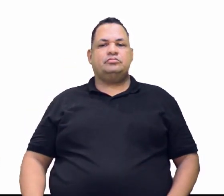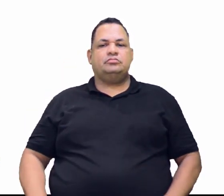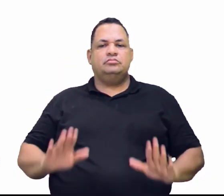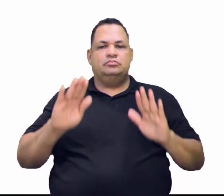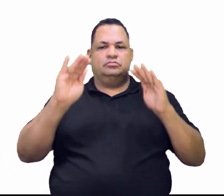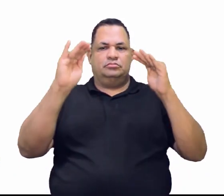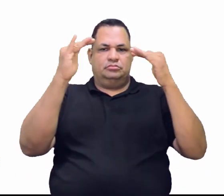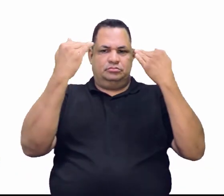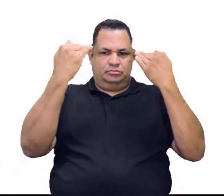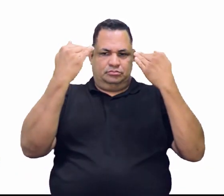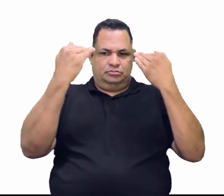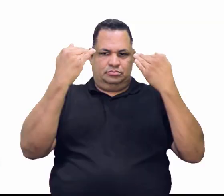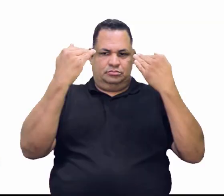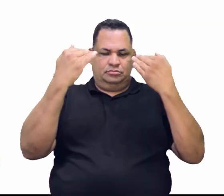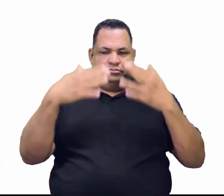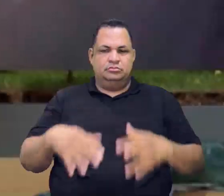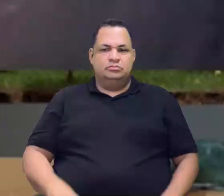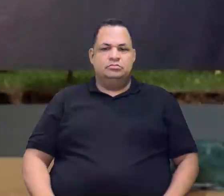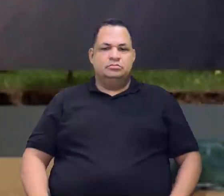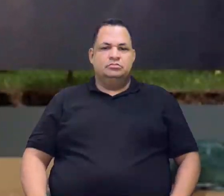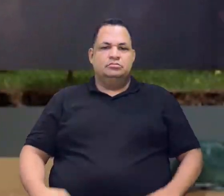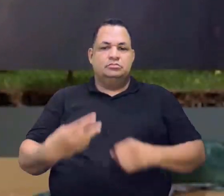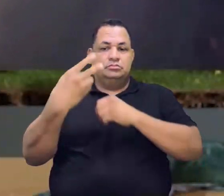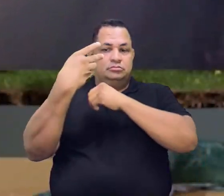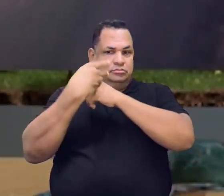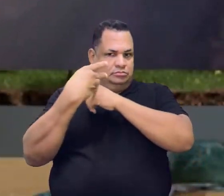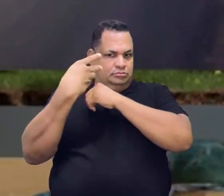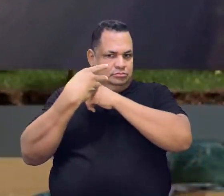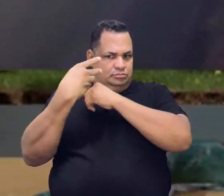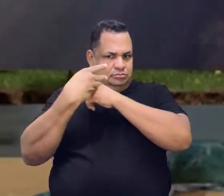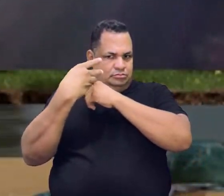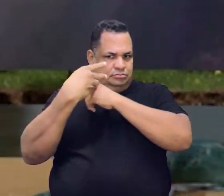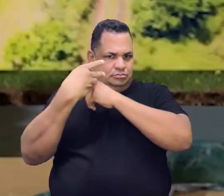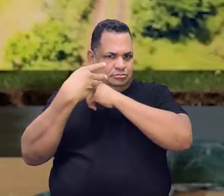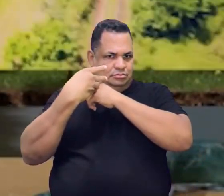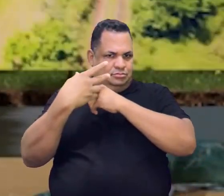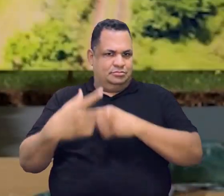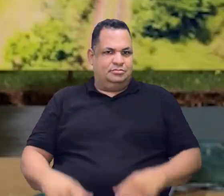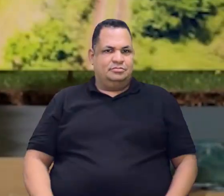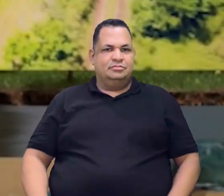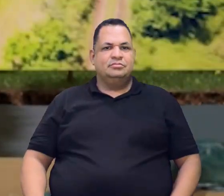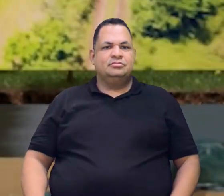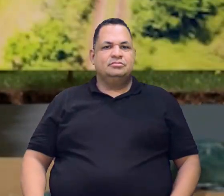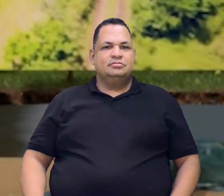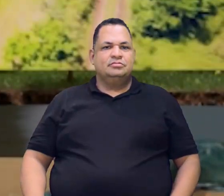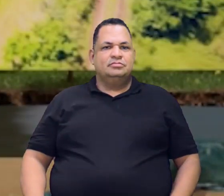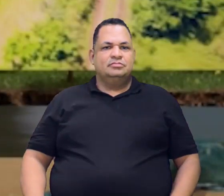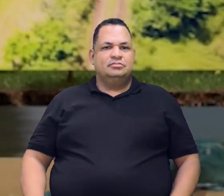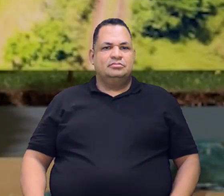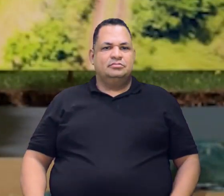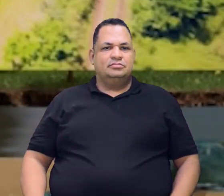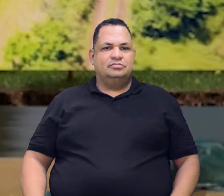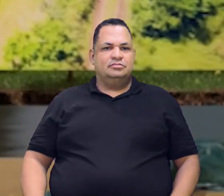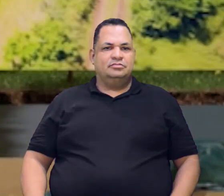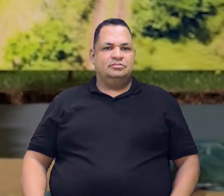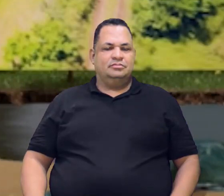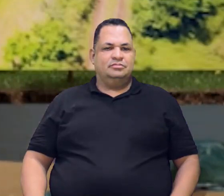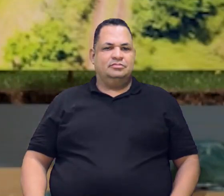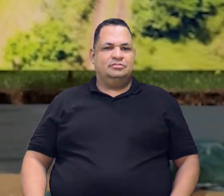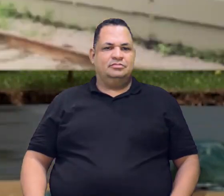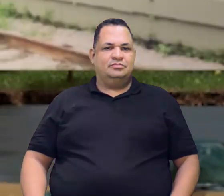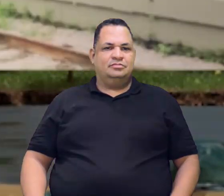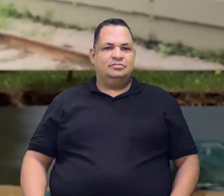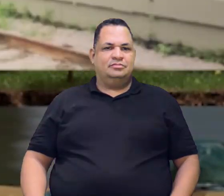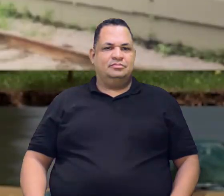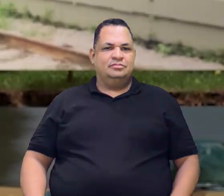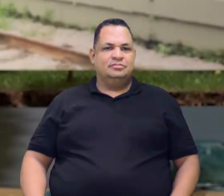Foque-me, foque-me, foque-me, foque-me, foque-me, foque Lembra? Quando